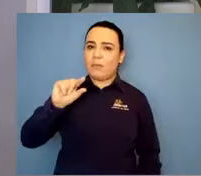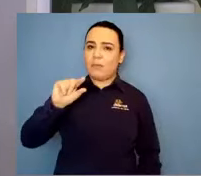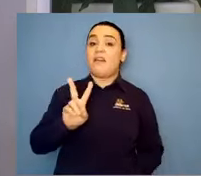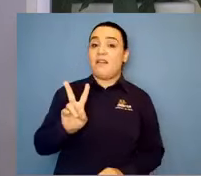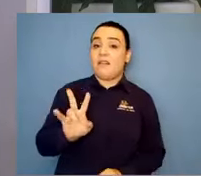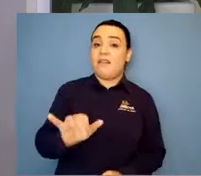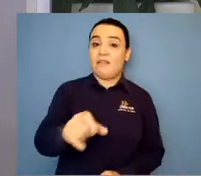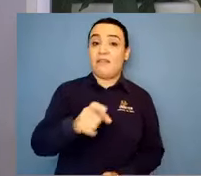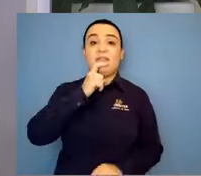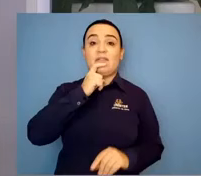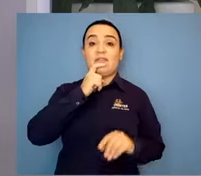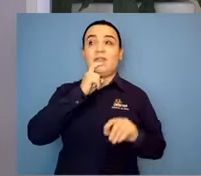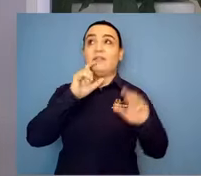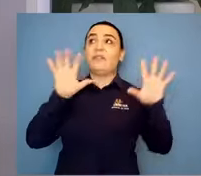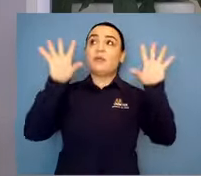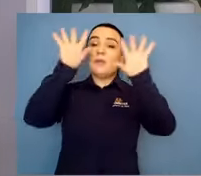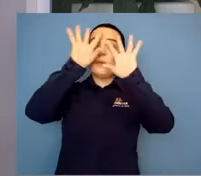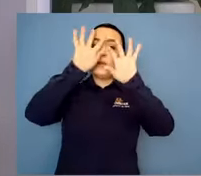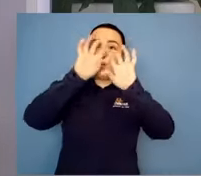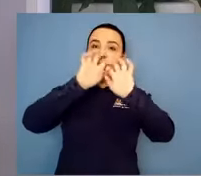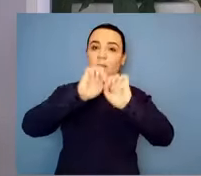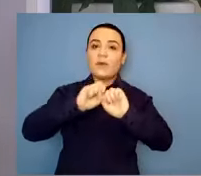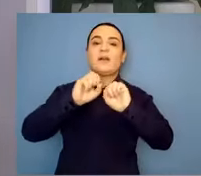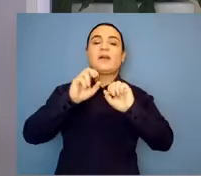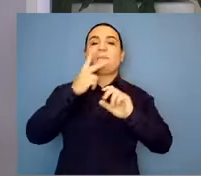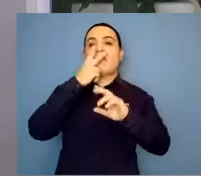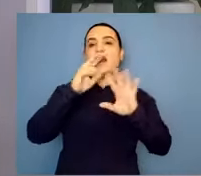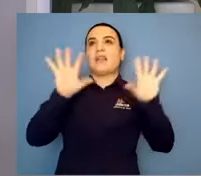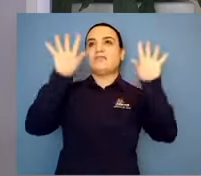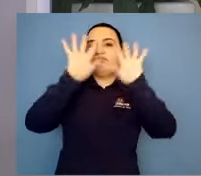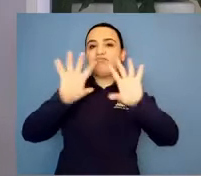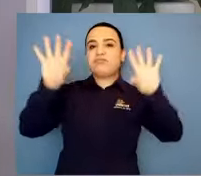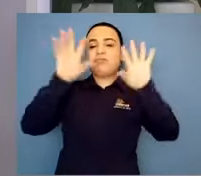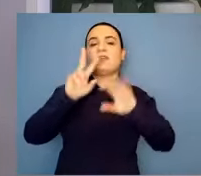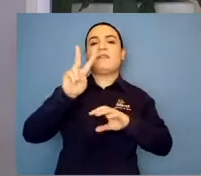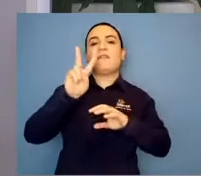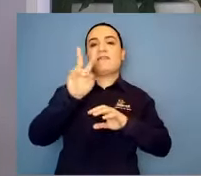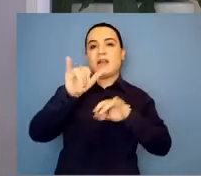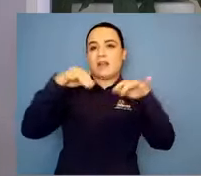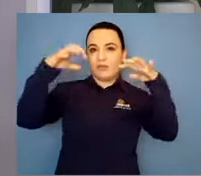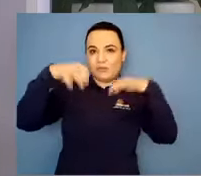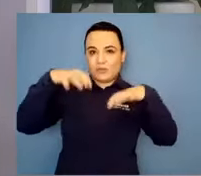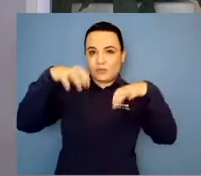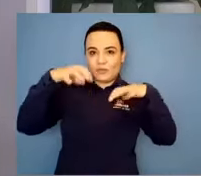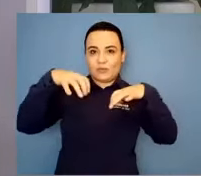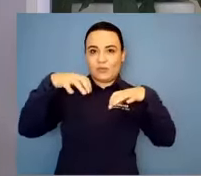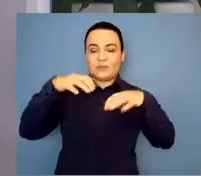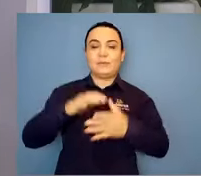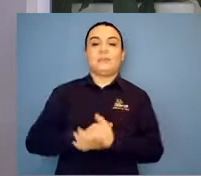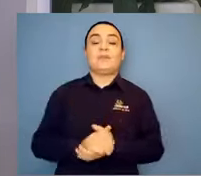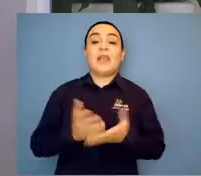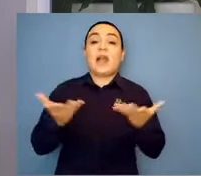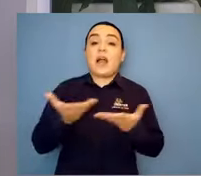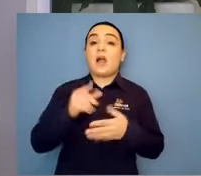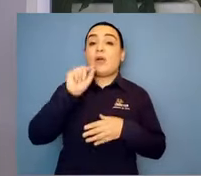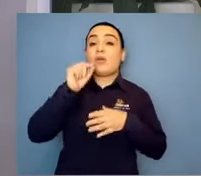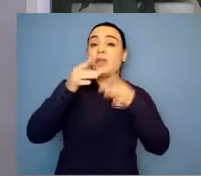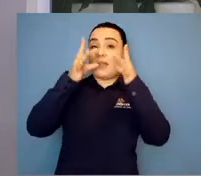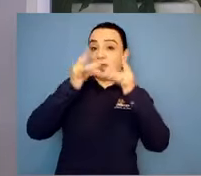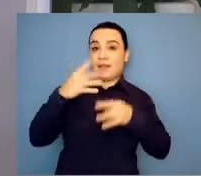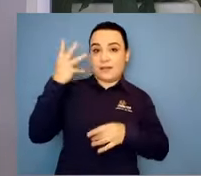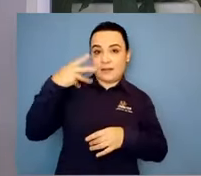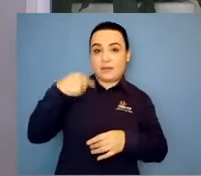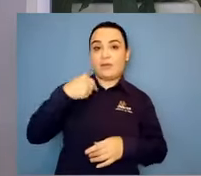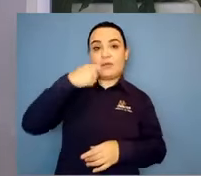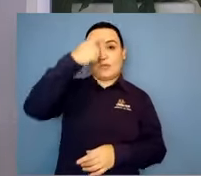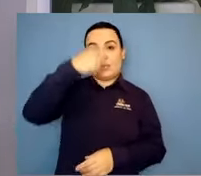muita chuva. Primeiramente, eu quero fazer a minha autodescrição. Eu sou uma mulher de pele branca,